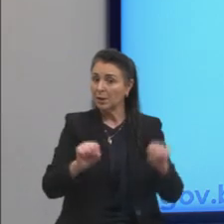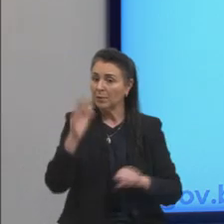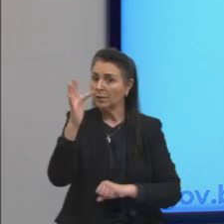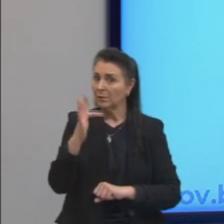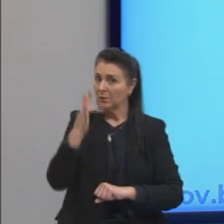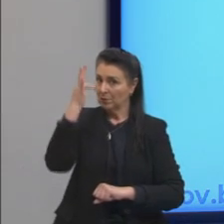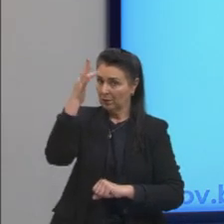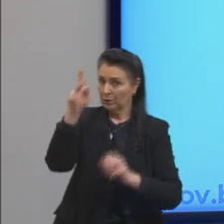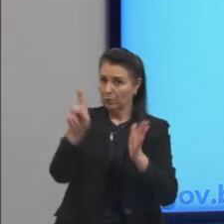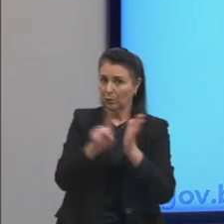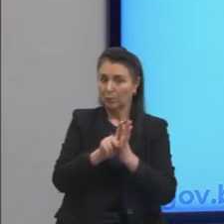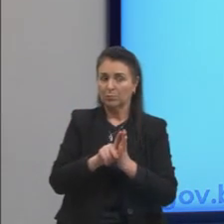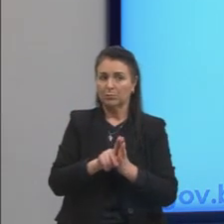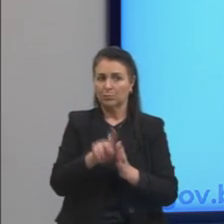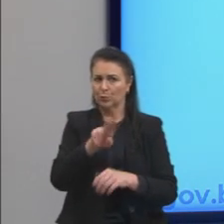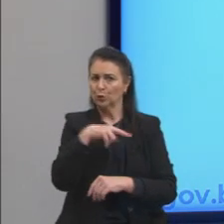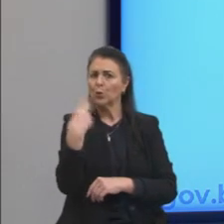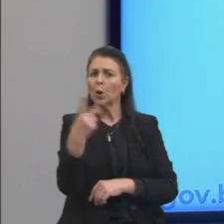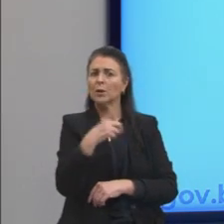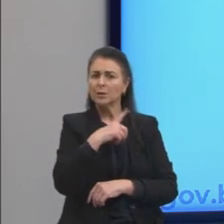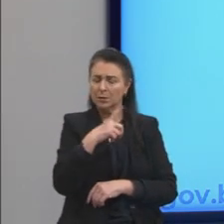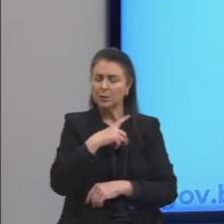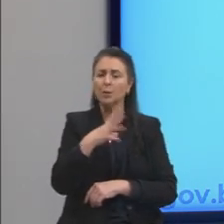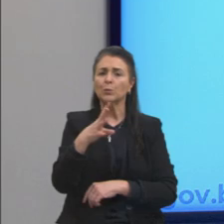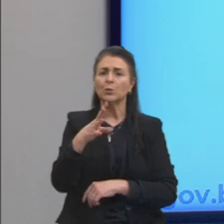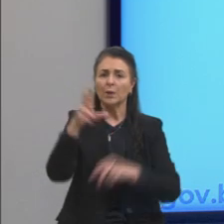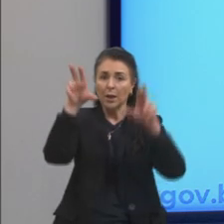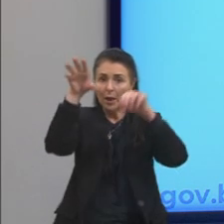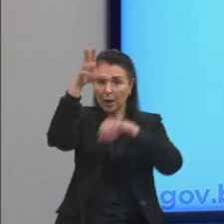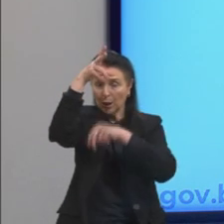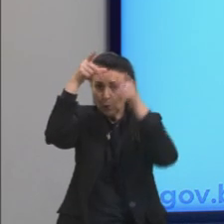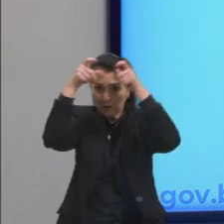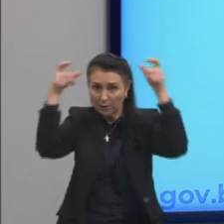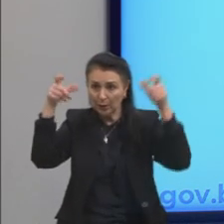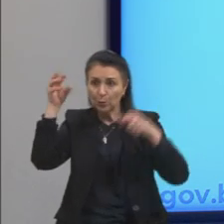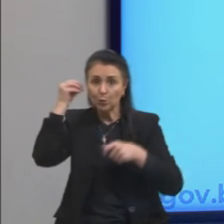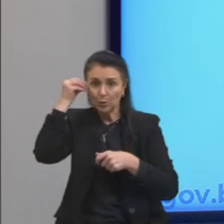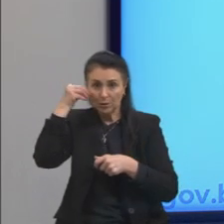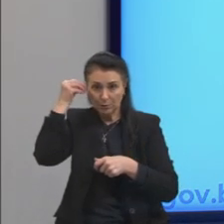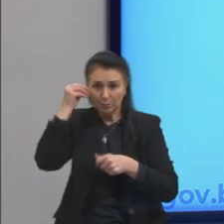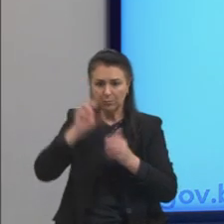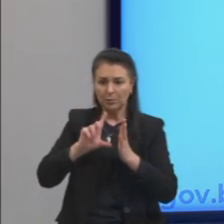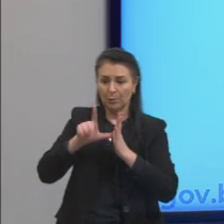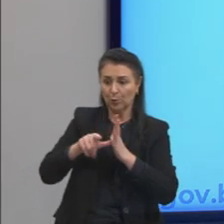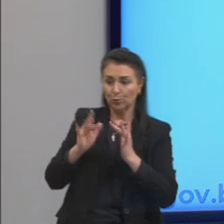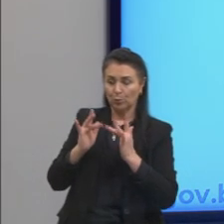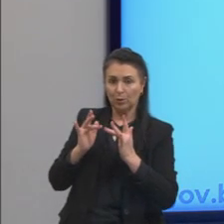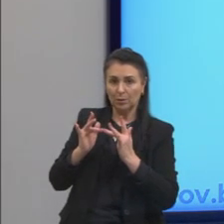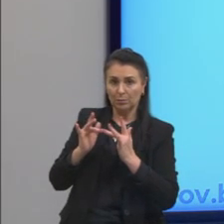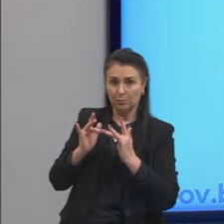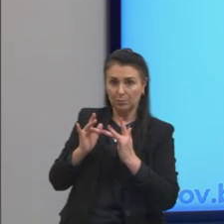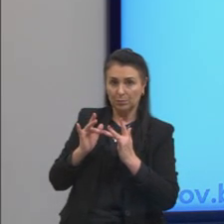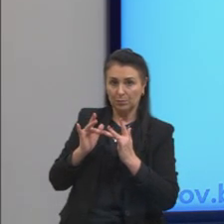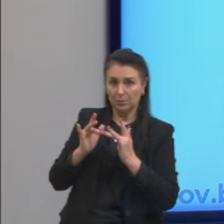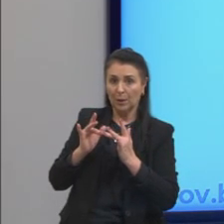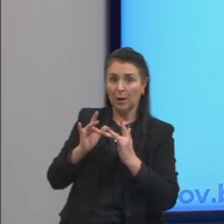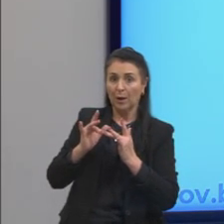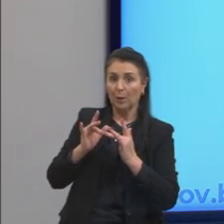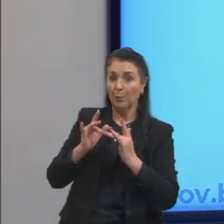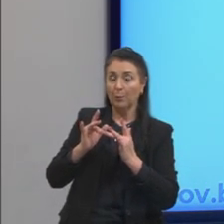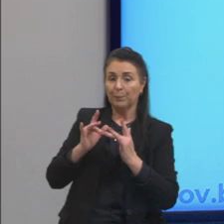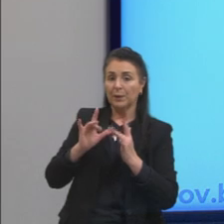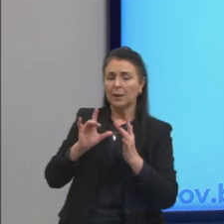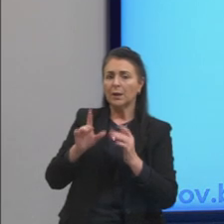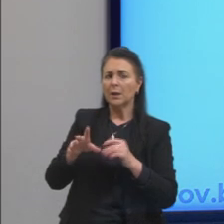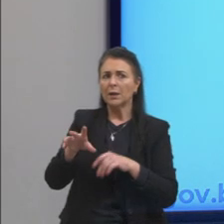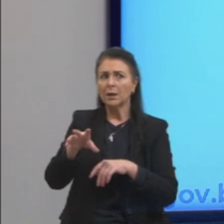então, conhecimentos empíricos, a posteriori, depois do contato, a posteriori, depois da experiência, e